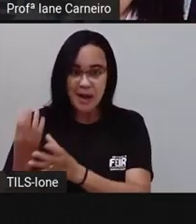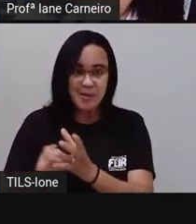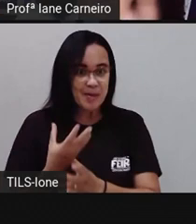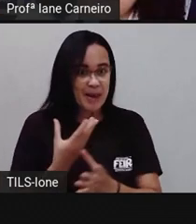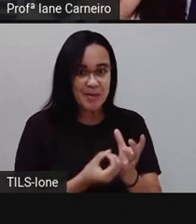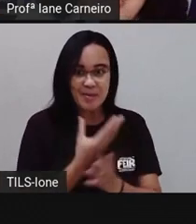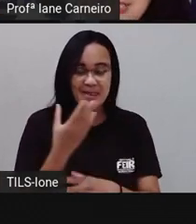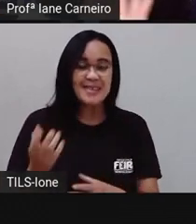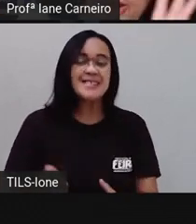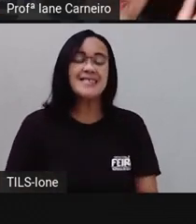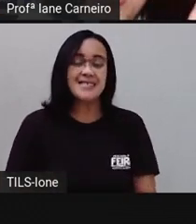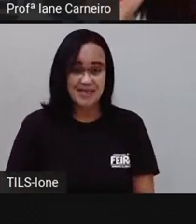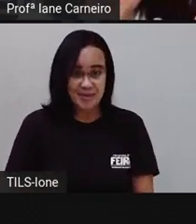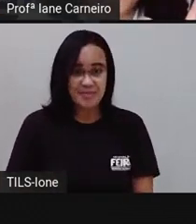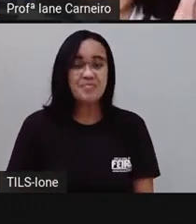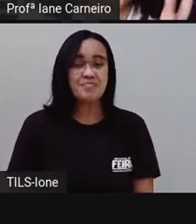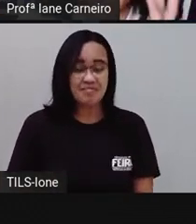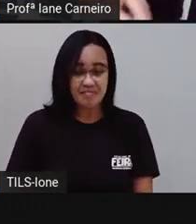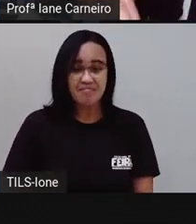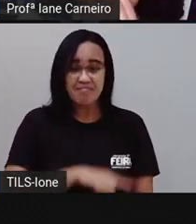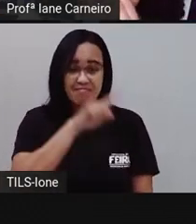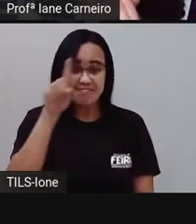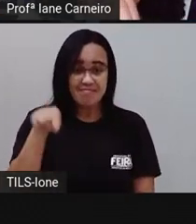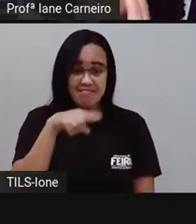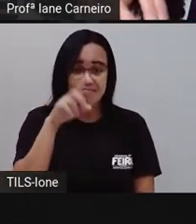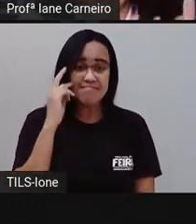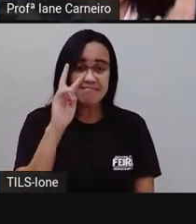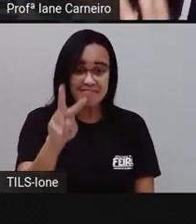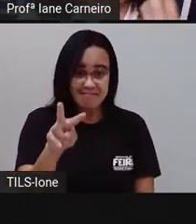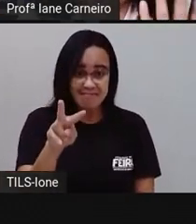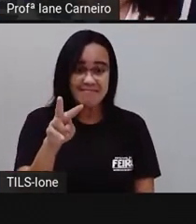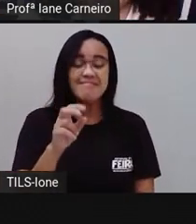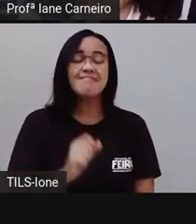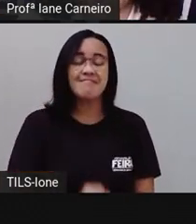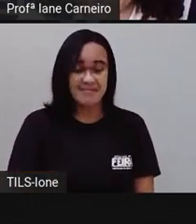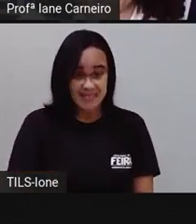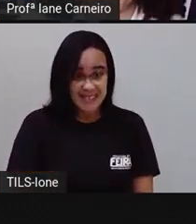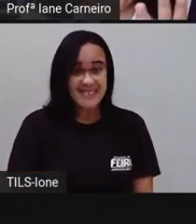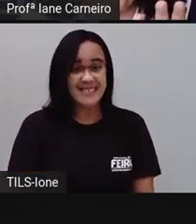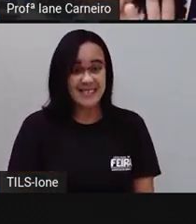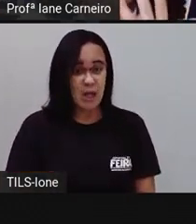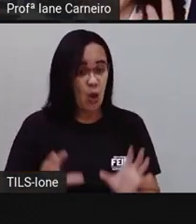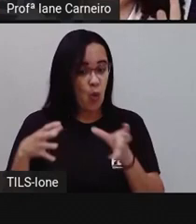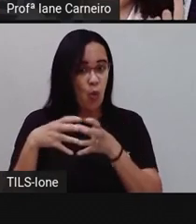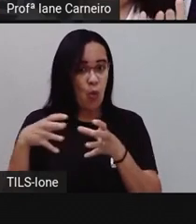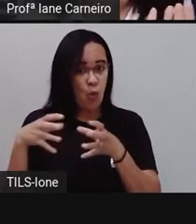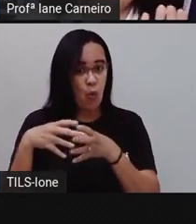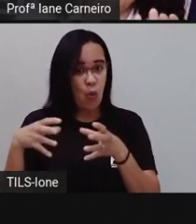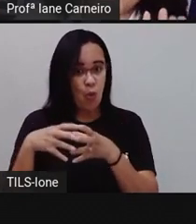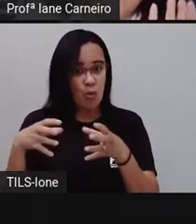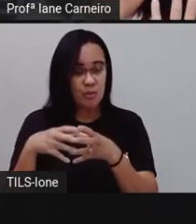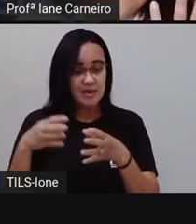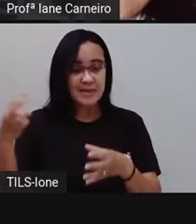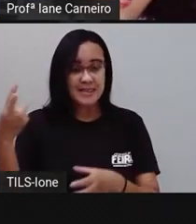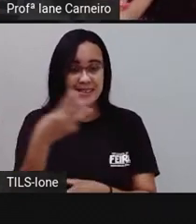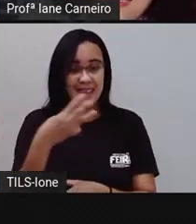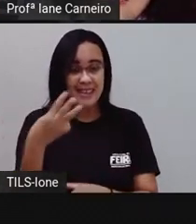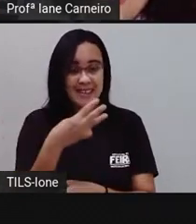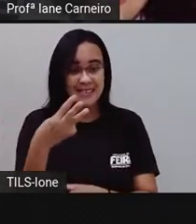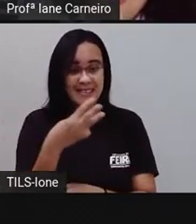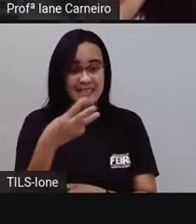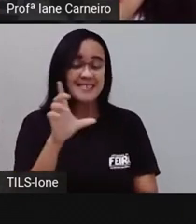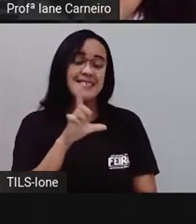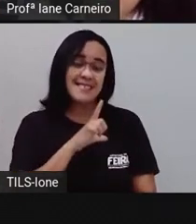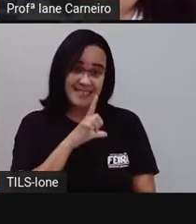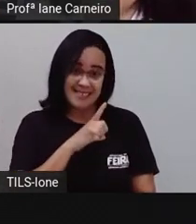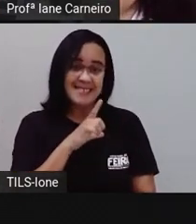roda aqui, nesse círculo. A gente vê um outro grupo, que agora é o grupo das cores terciárias,